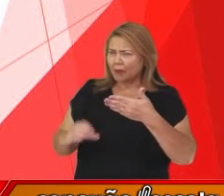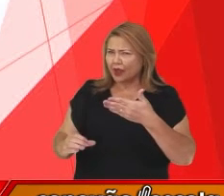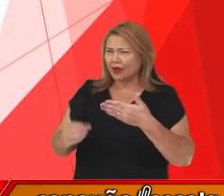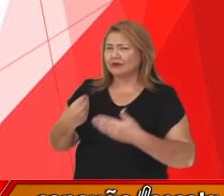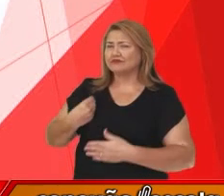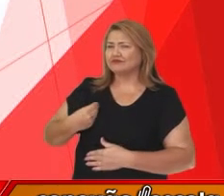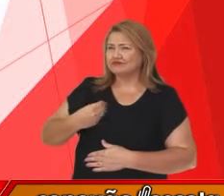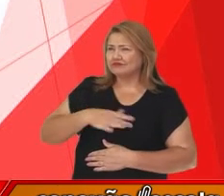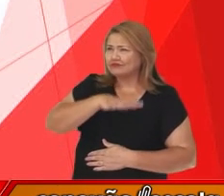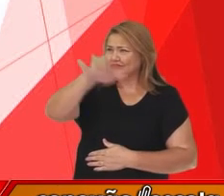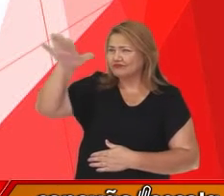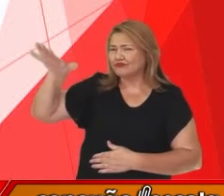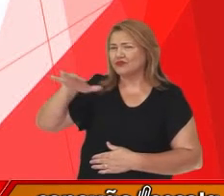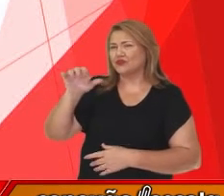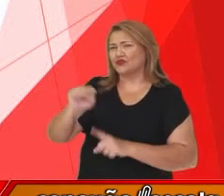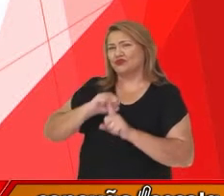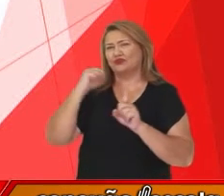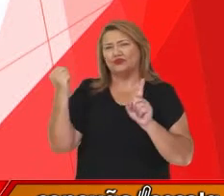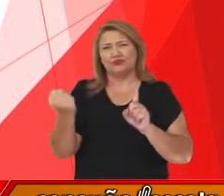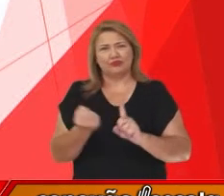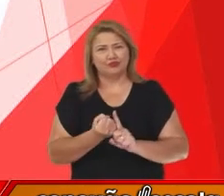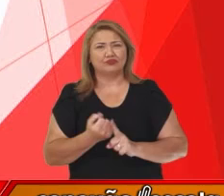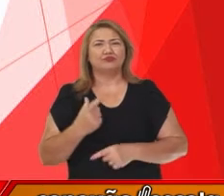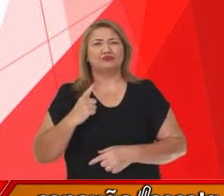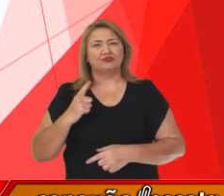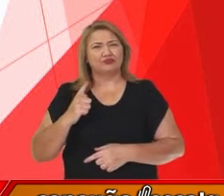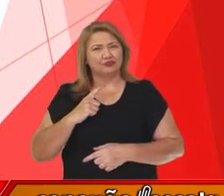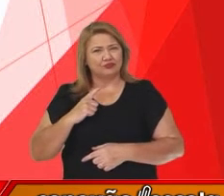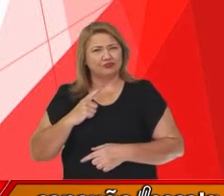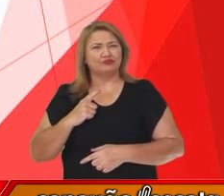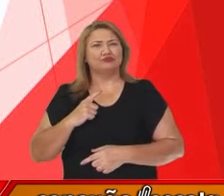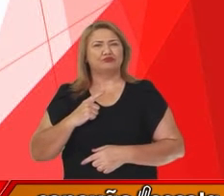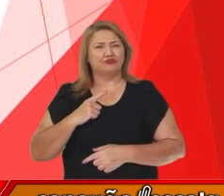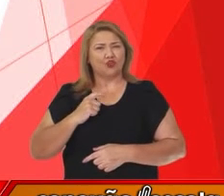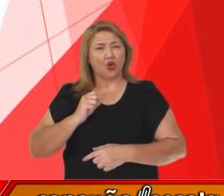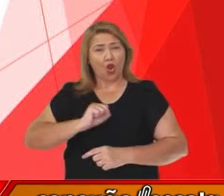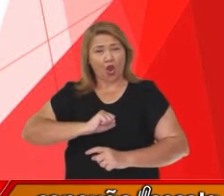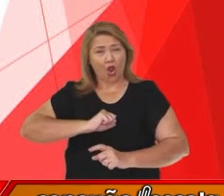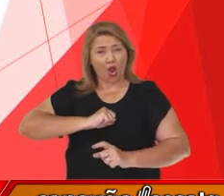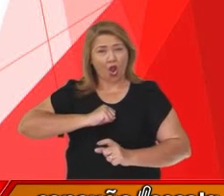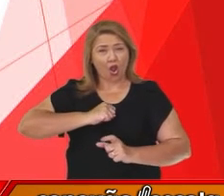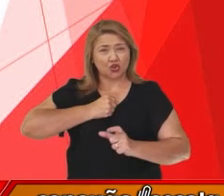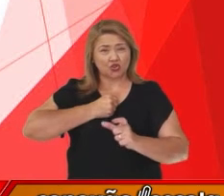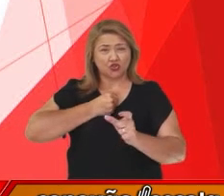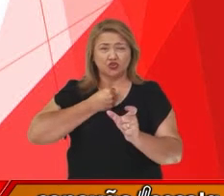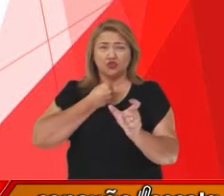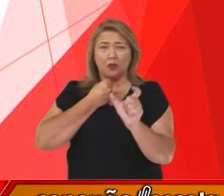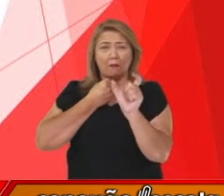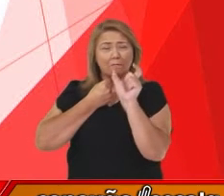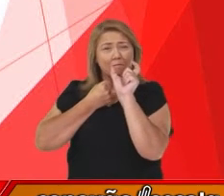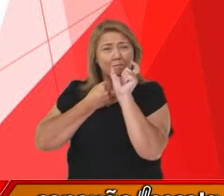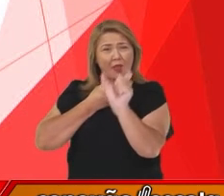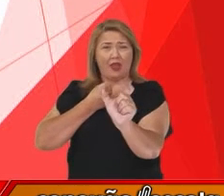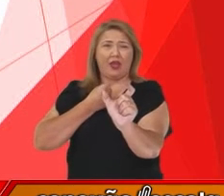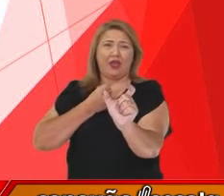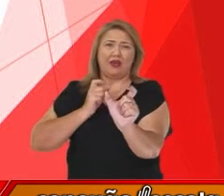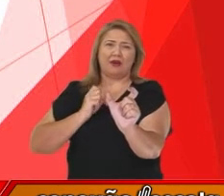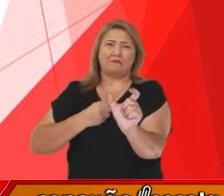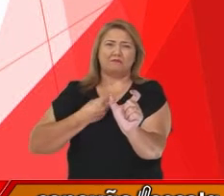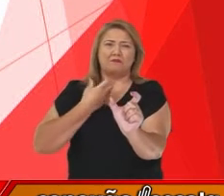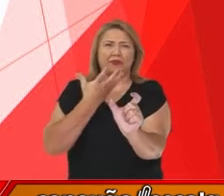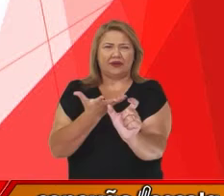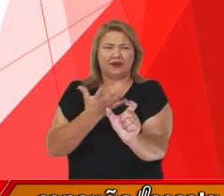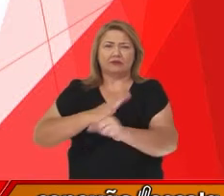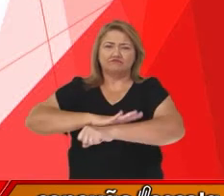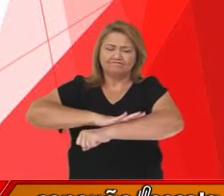presente na nossa sociedade. Esse discurso de ódio e o racismo também. Porque nessas